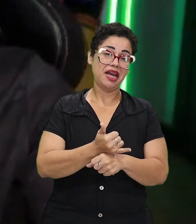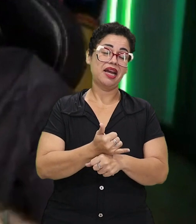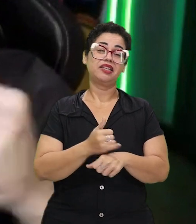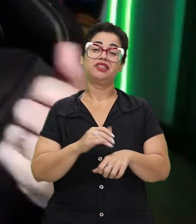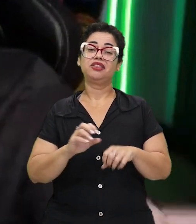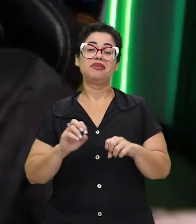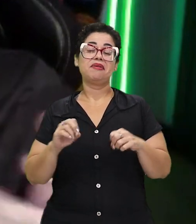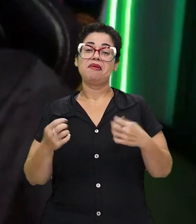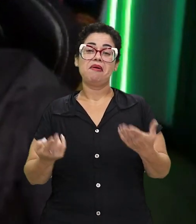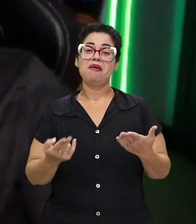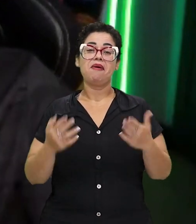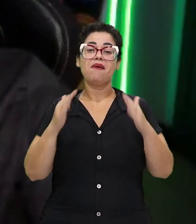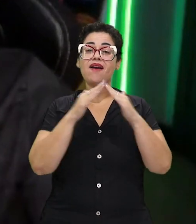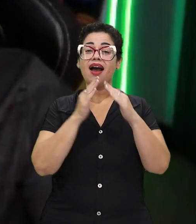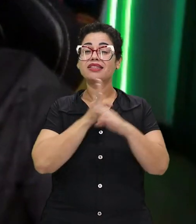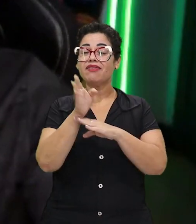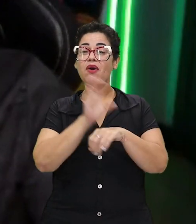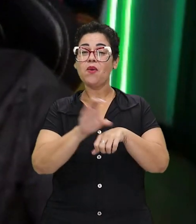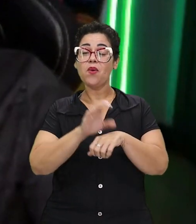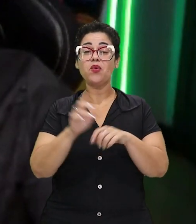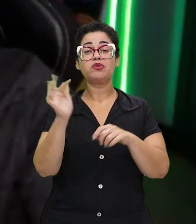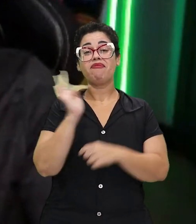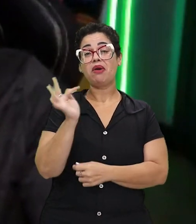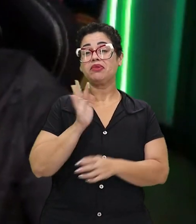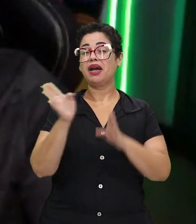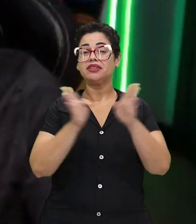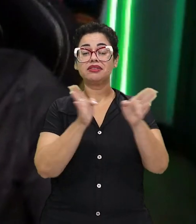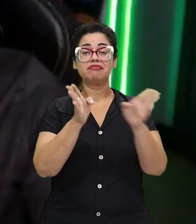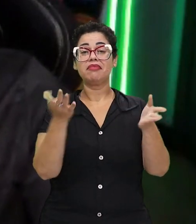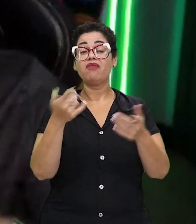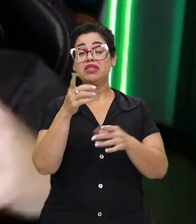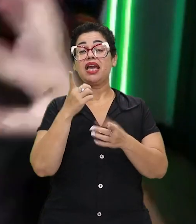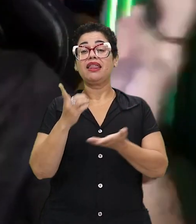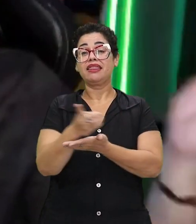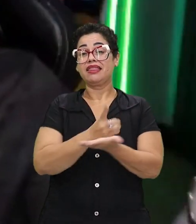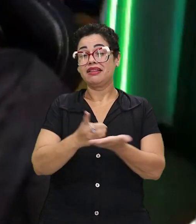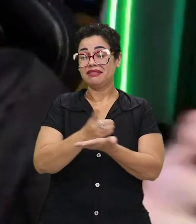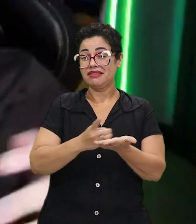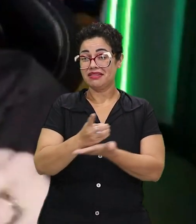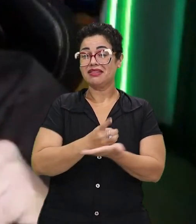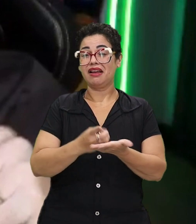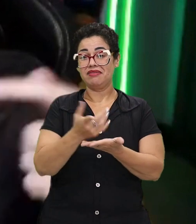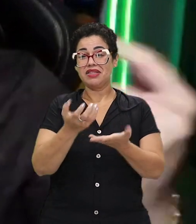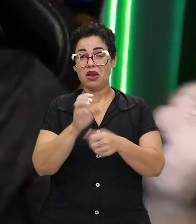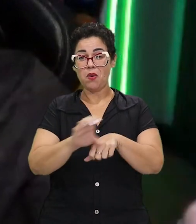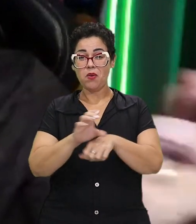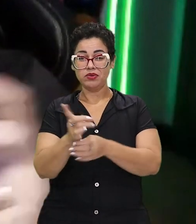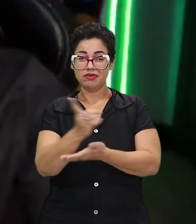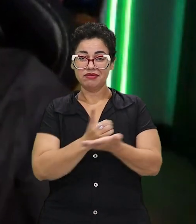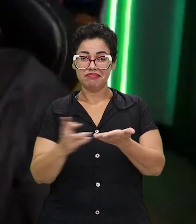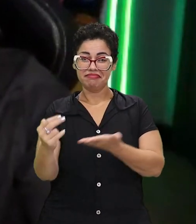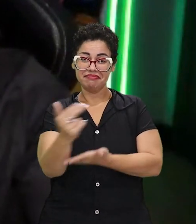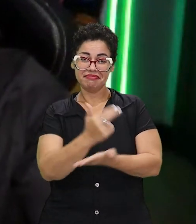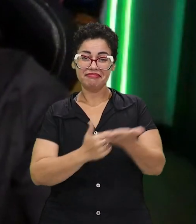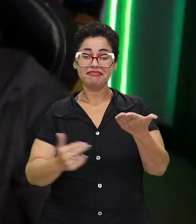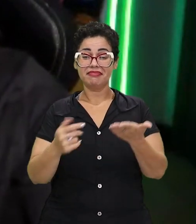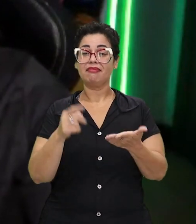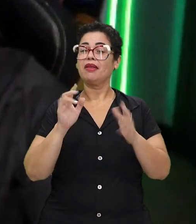fazer também, seja na internet, ou seja, em alguma casa de cursos, ou até mesmo na faculdade. Pô, eu quero ser designer, tem aí o curso de